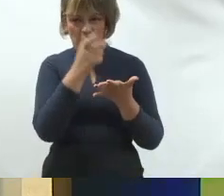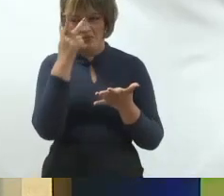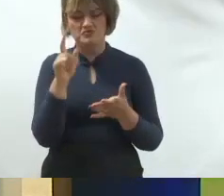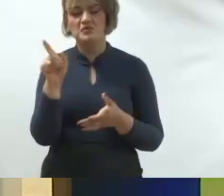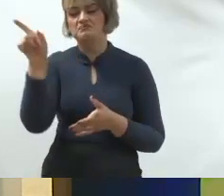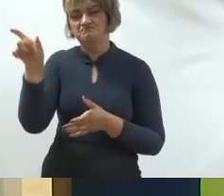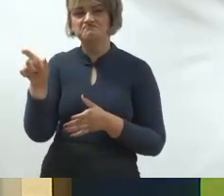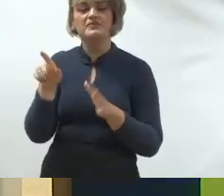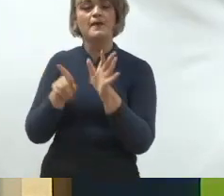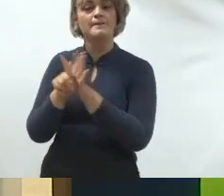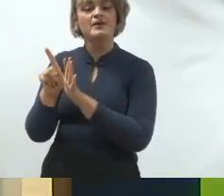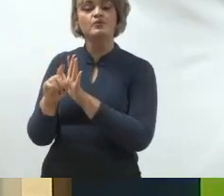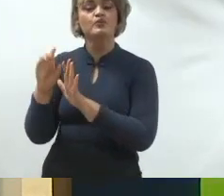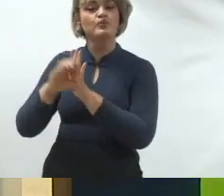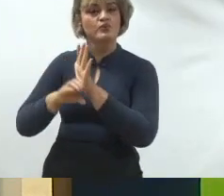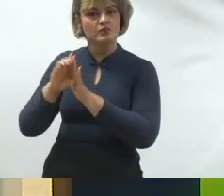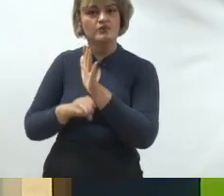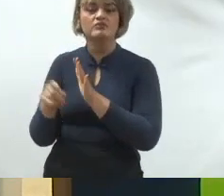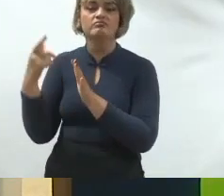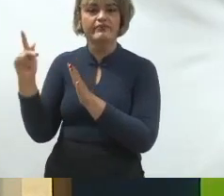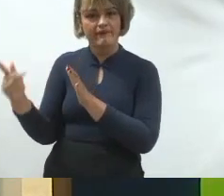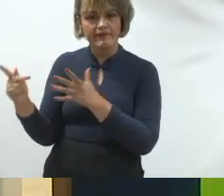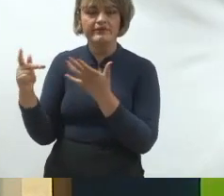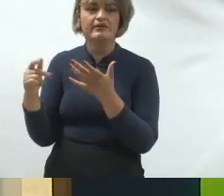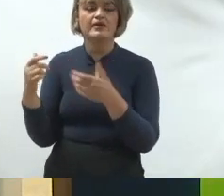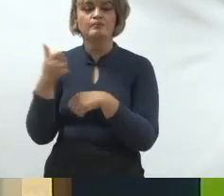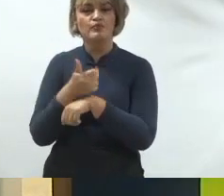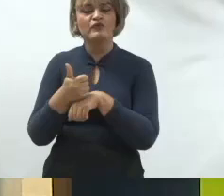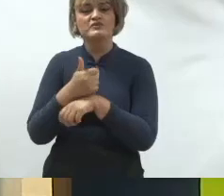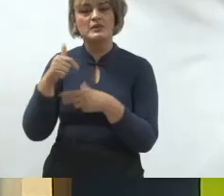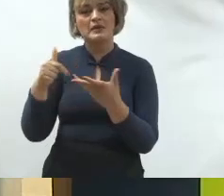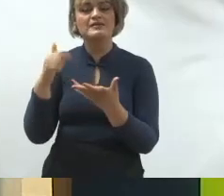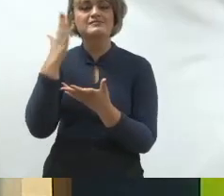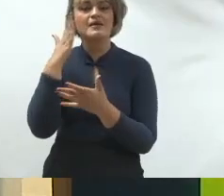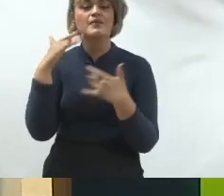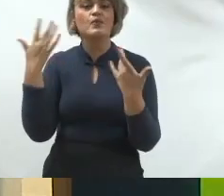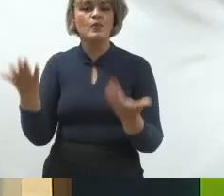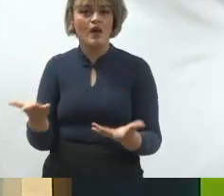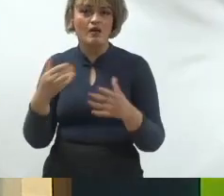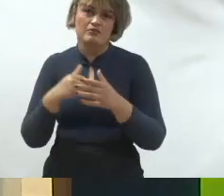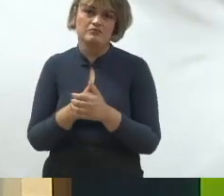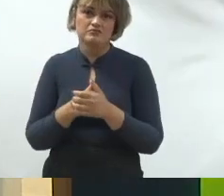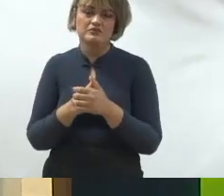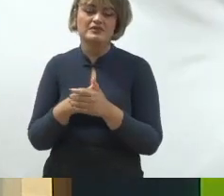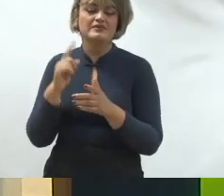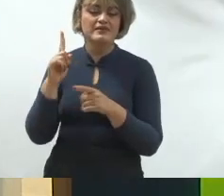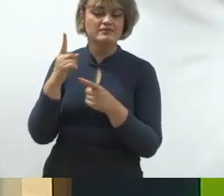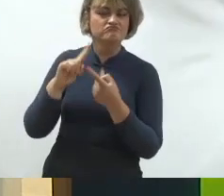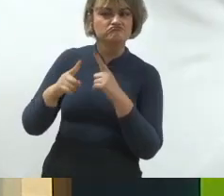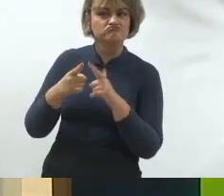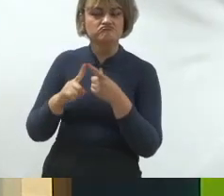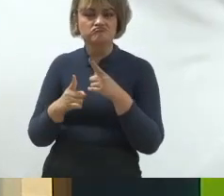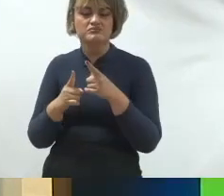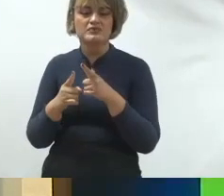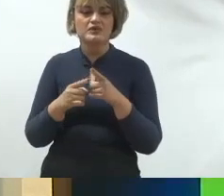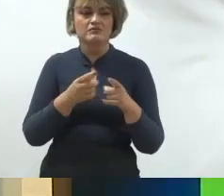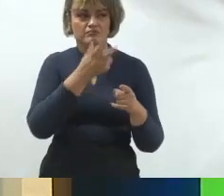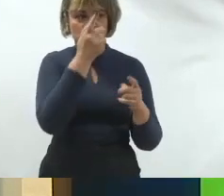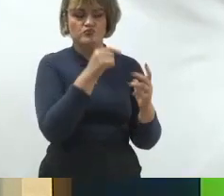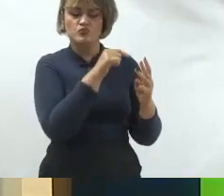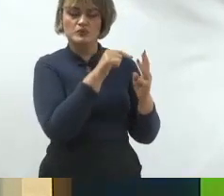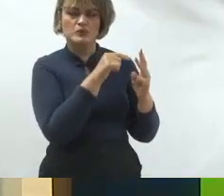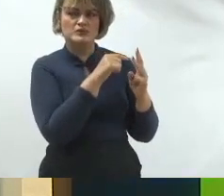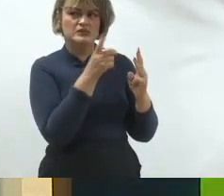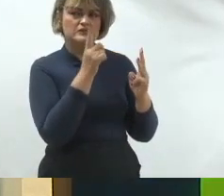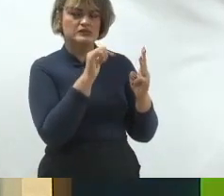estudou, o que ele fez, quais de repente as produções que ele teve e decido com duas ou três pessoas que eu vou contratar uma